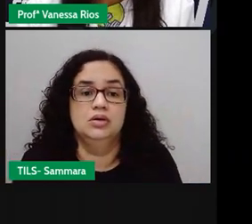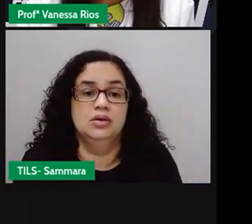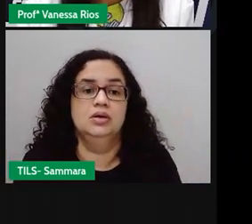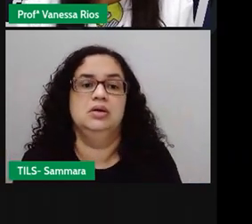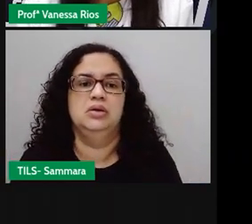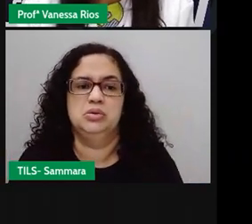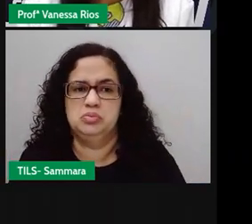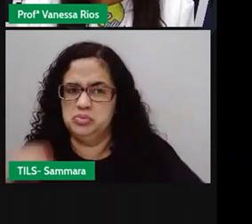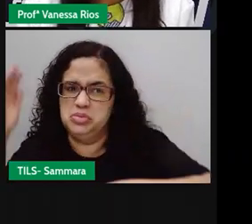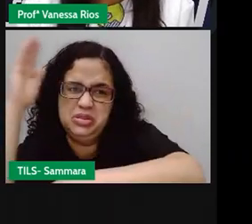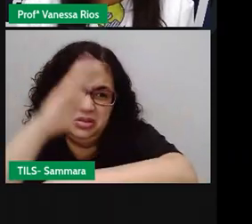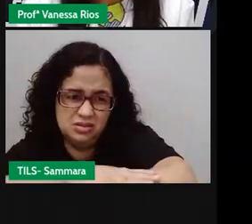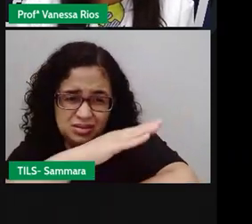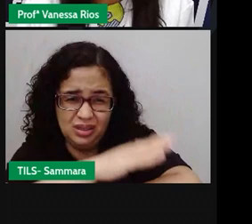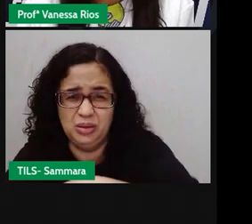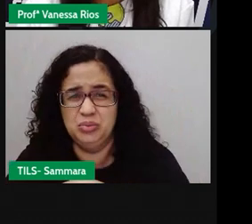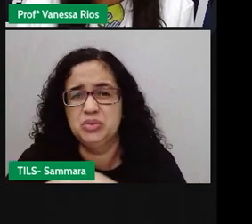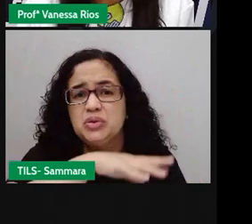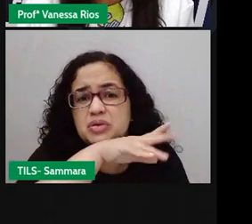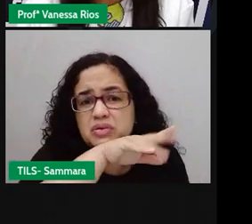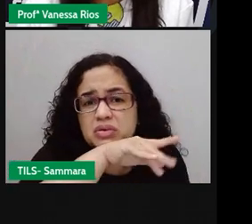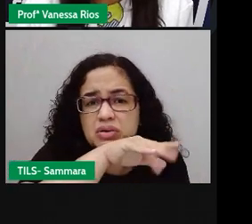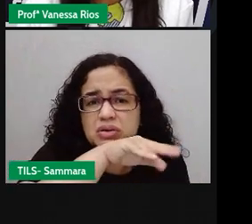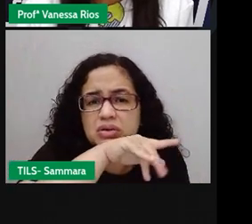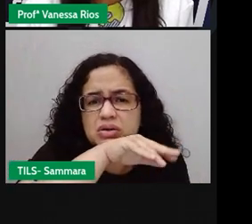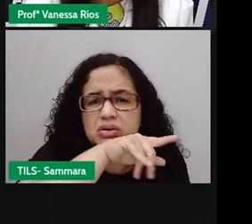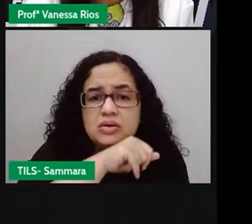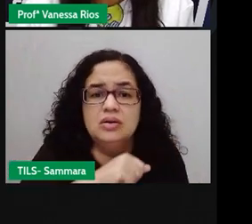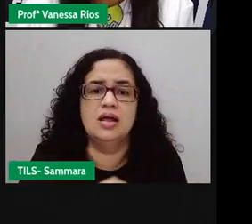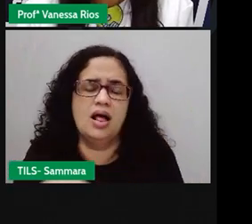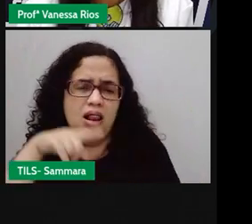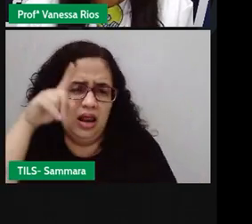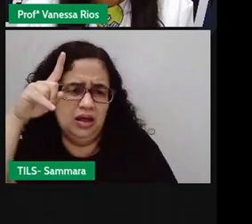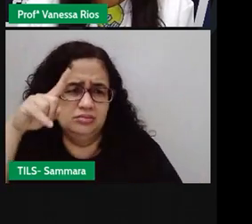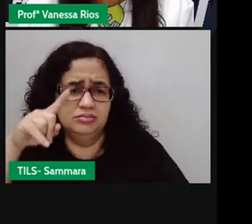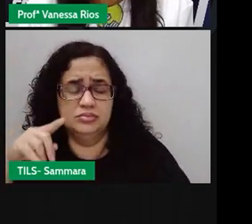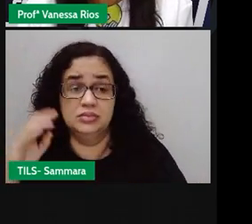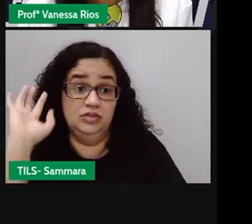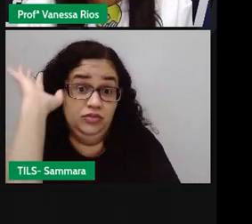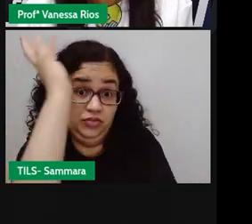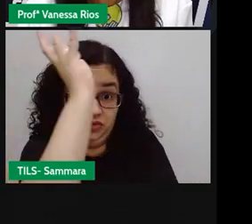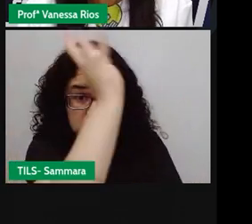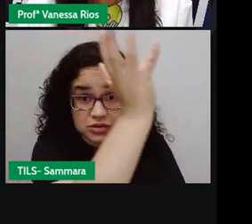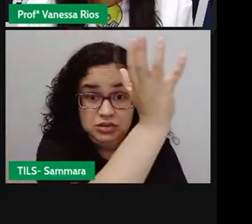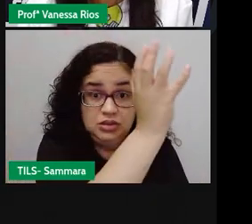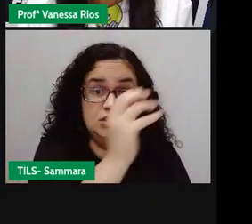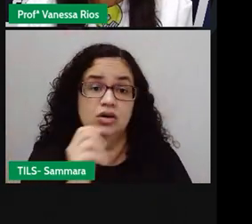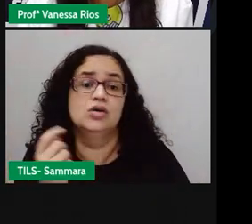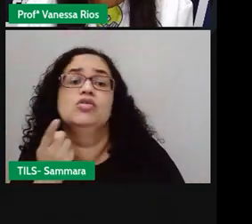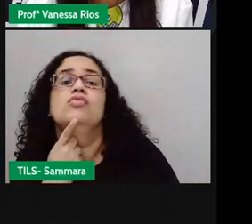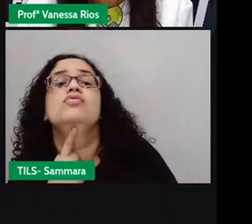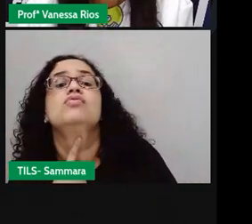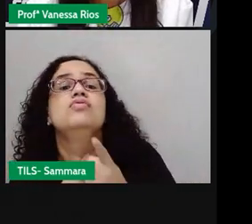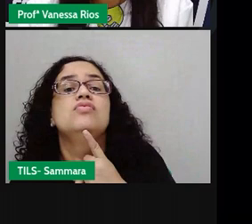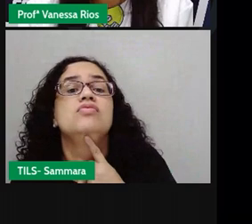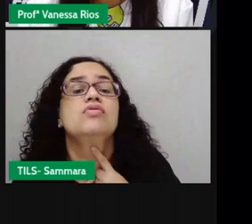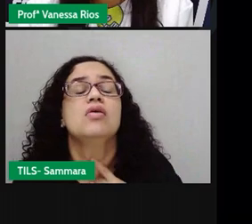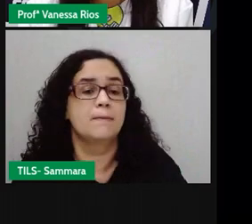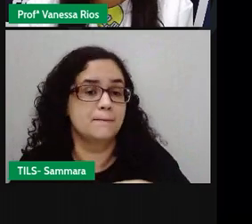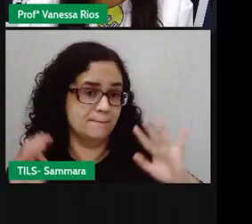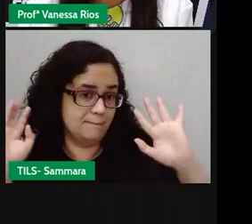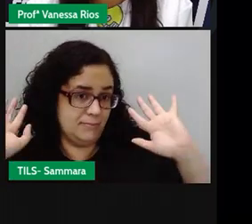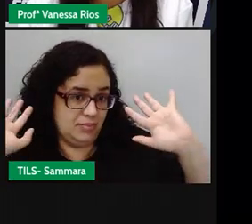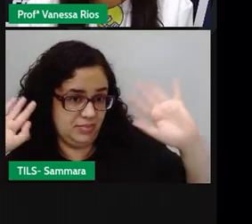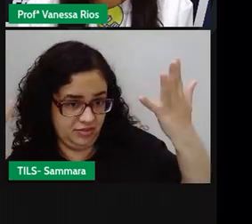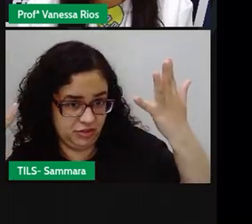Um sapo muito malandro que vivia no brejo, lá no meio da floresta, ficou com muita vontade